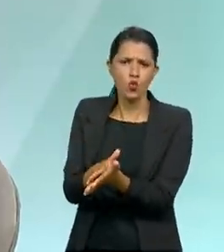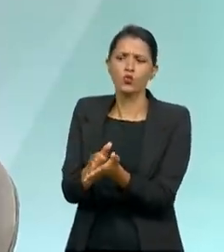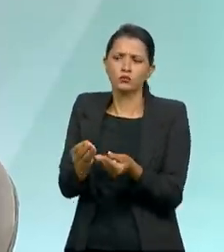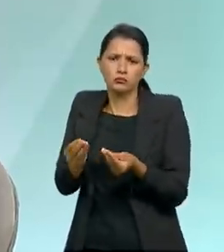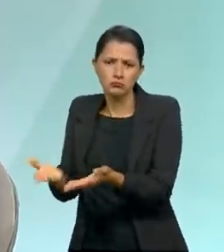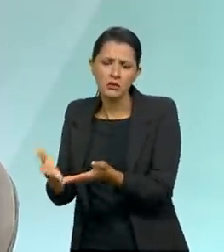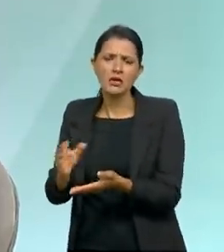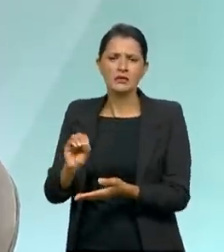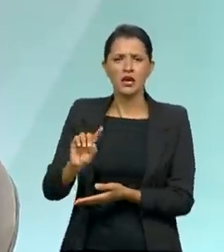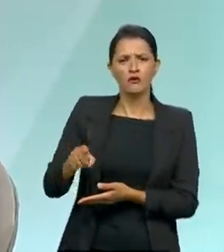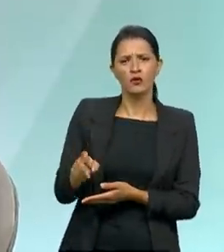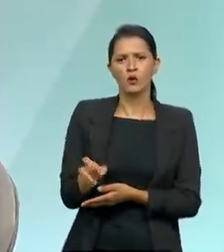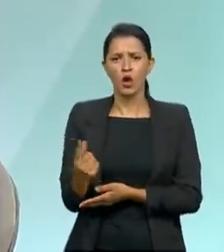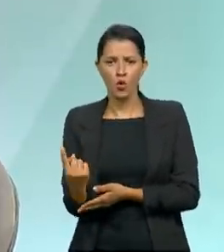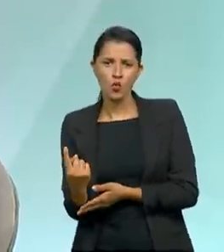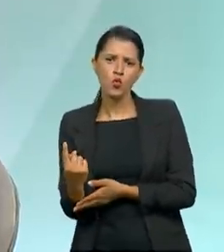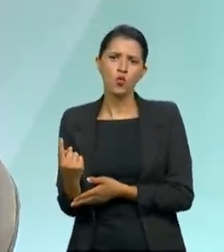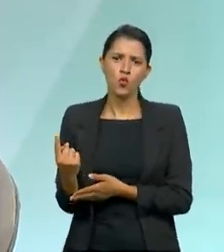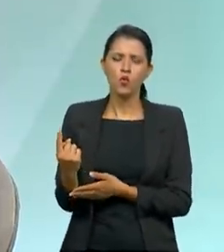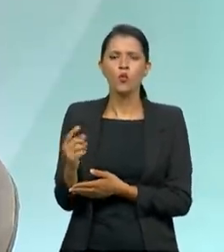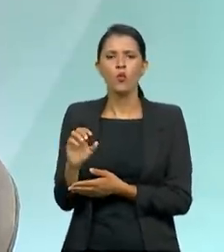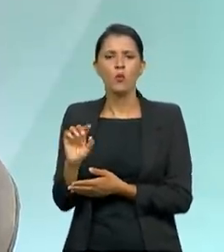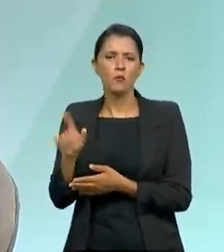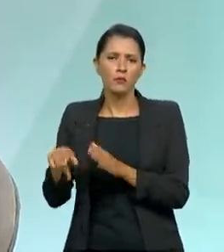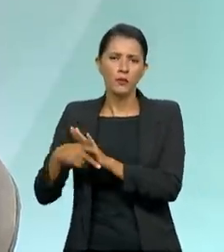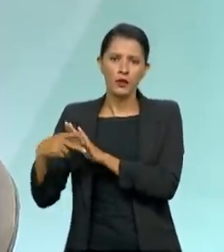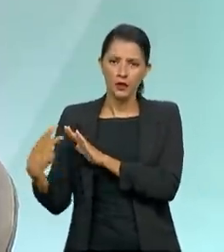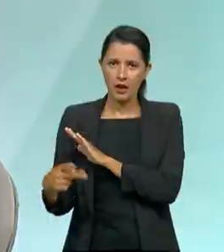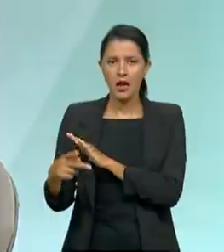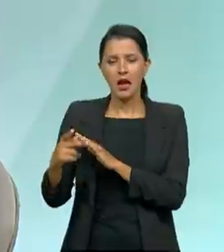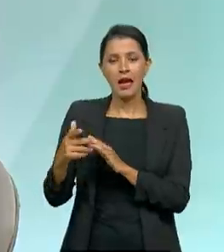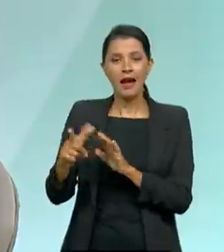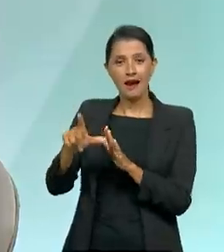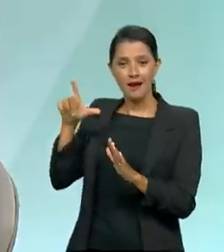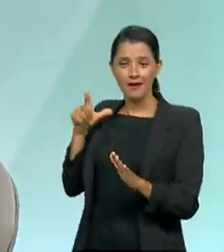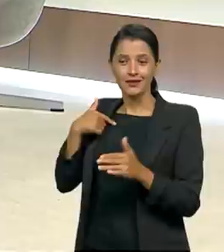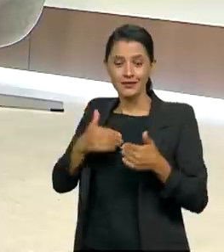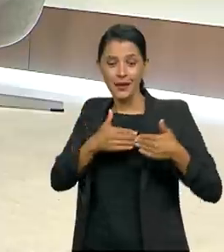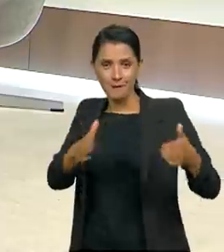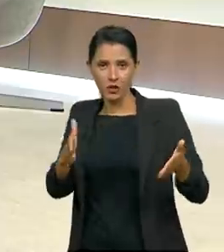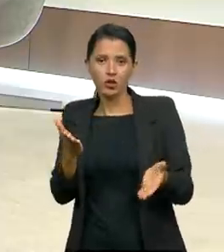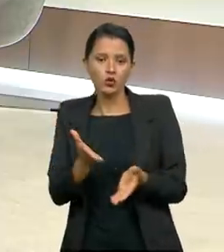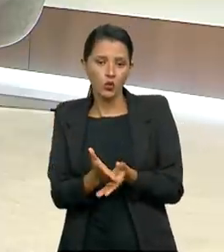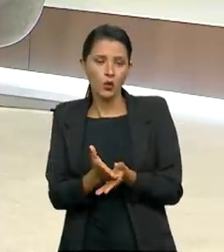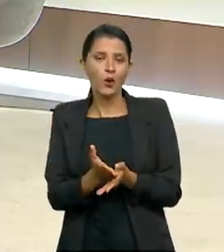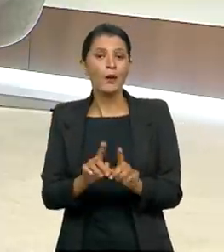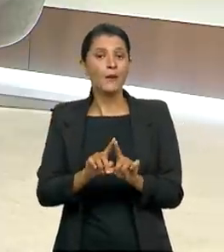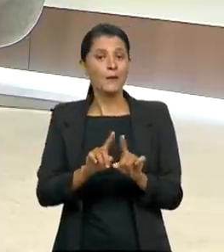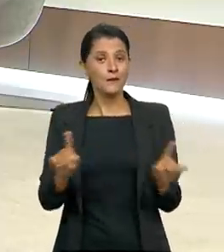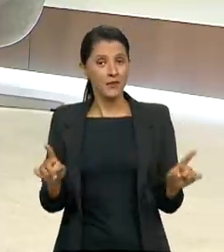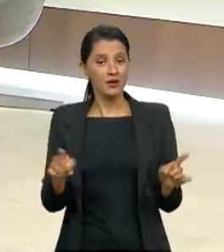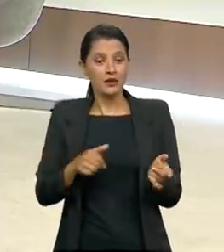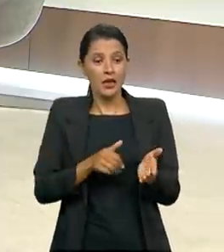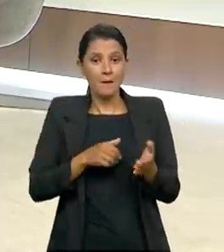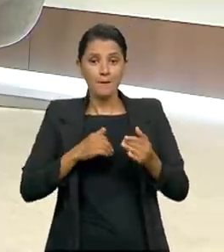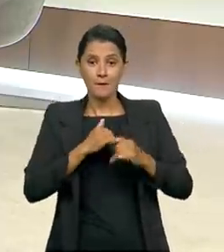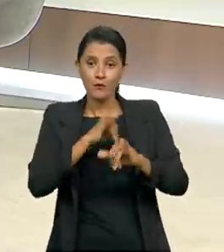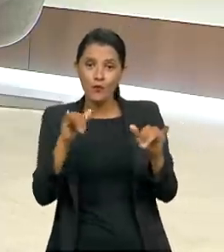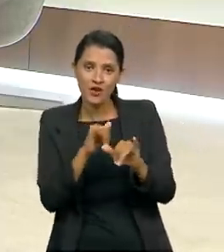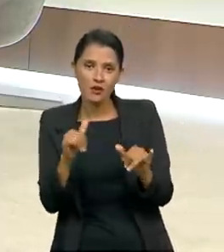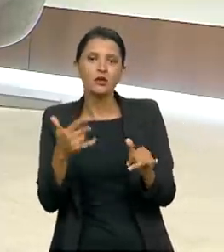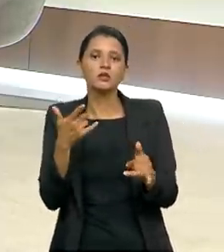,1% a 20% do faturamento bruto da empresa no exercício anterior à abertura do procedimento, mais a publicação da decisão